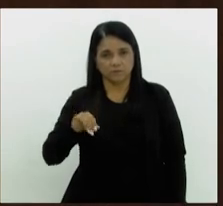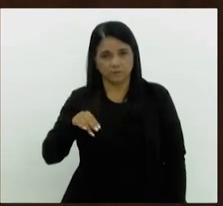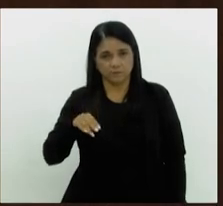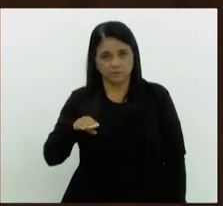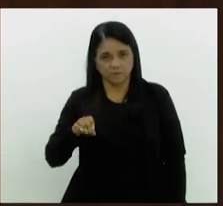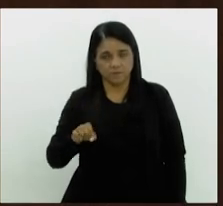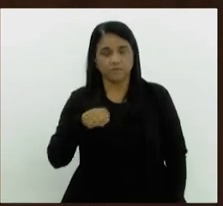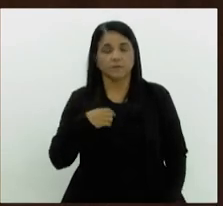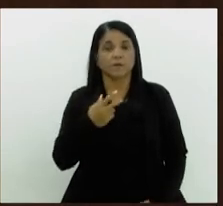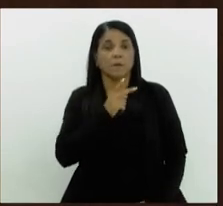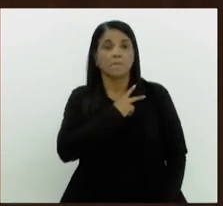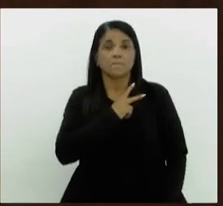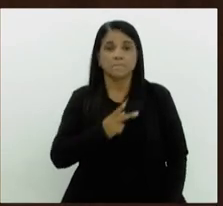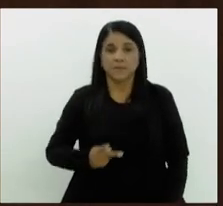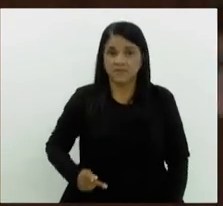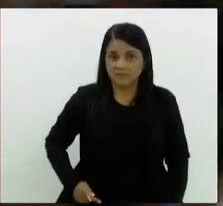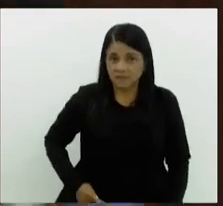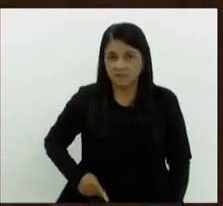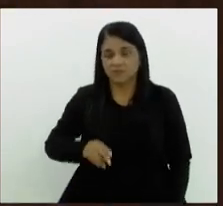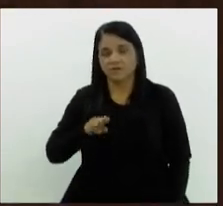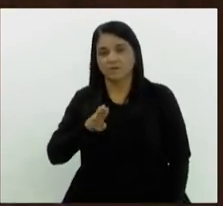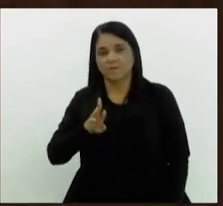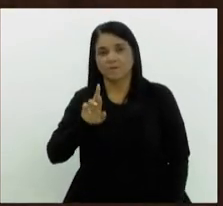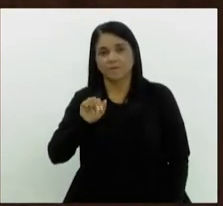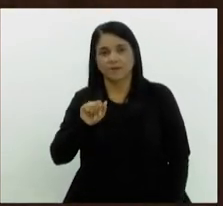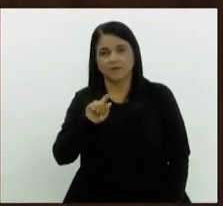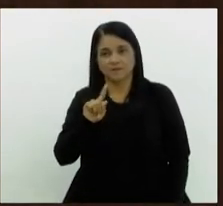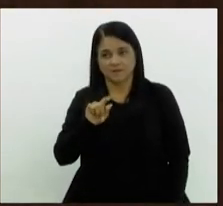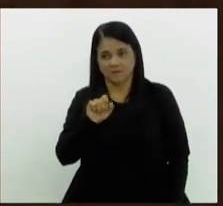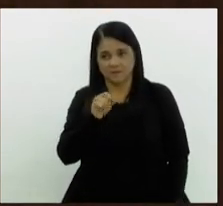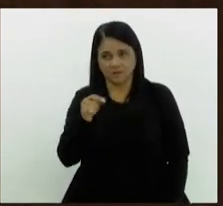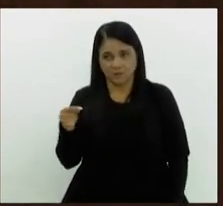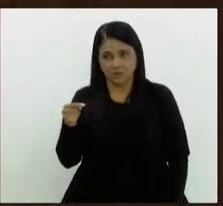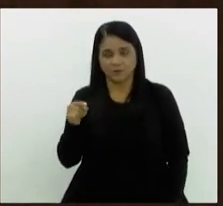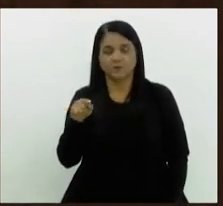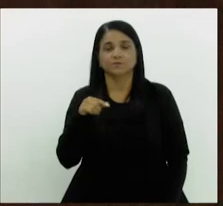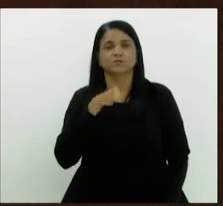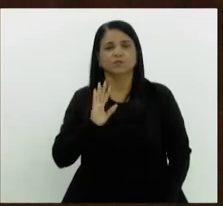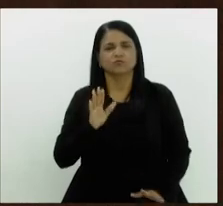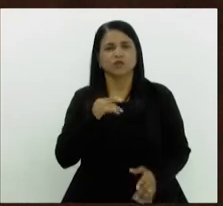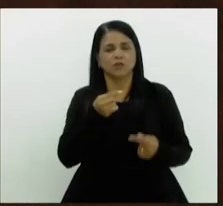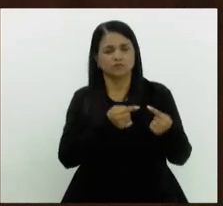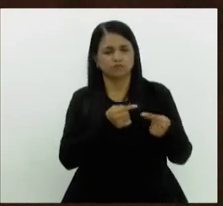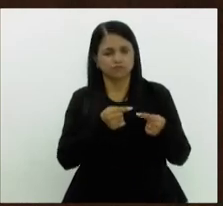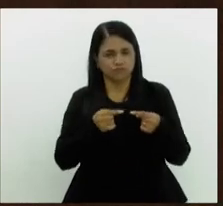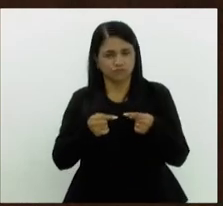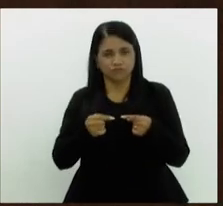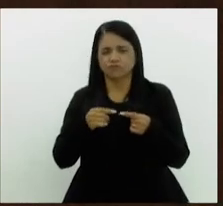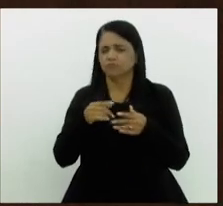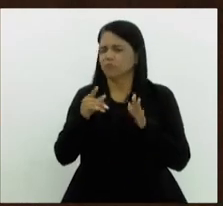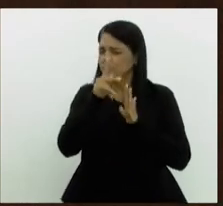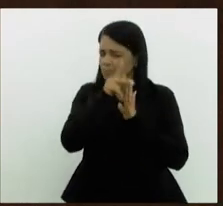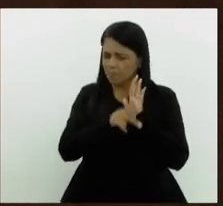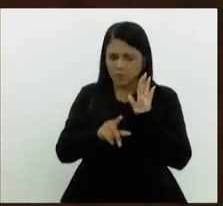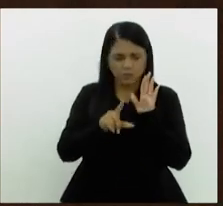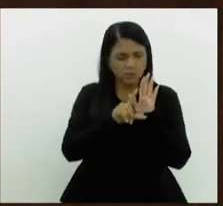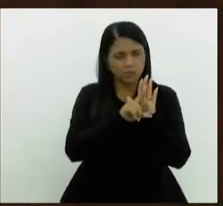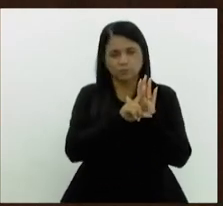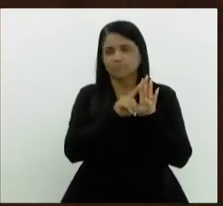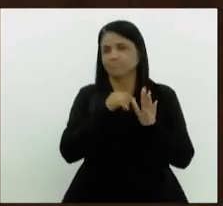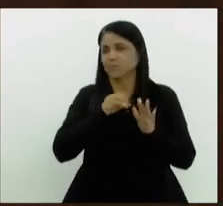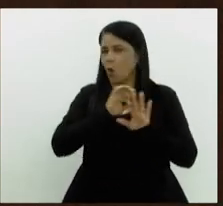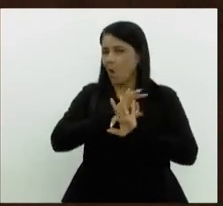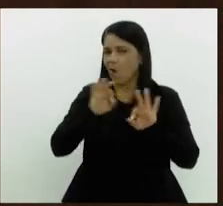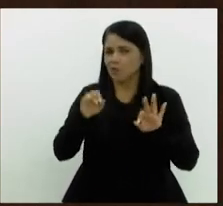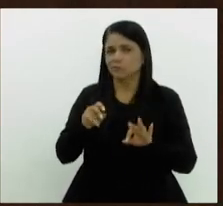Presidente Brazão, eu já discuti, deputado Vinícius Cousolino, o seu ótimo projeto em primeira. Então,